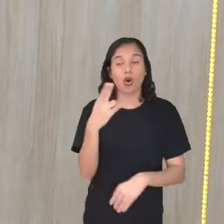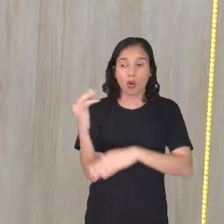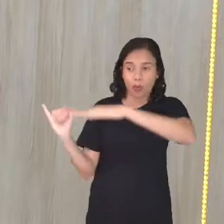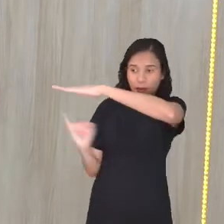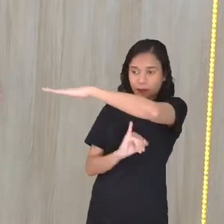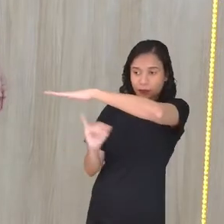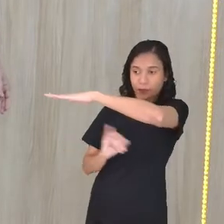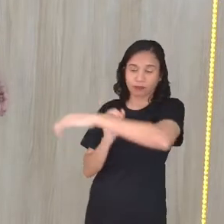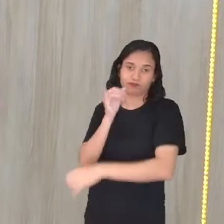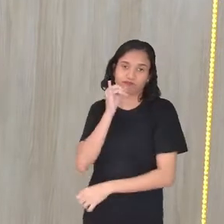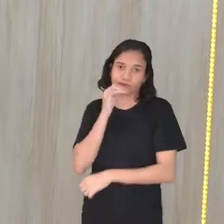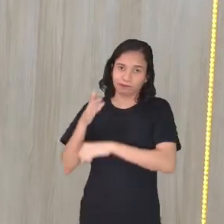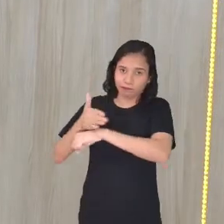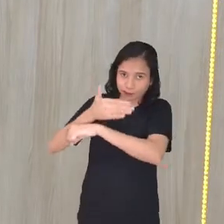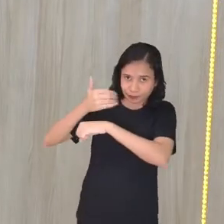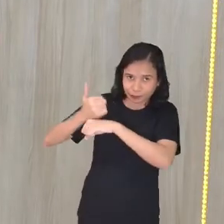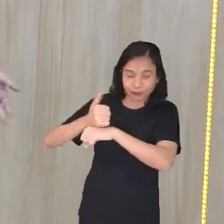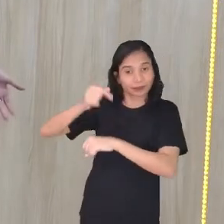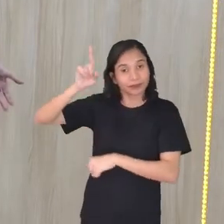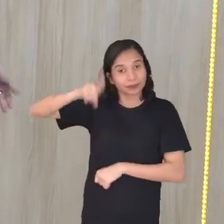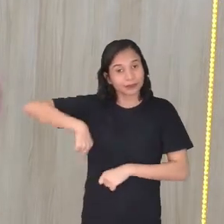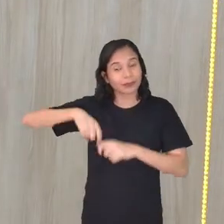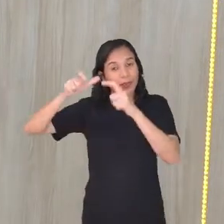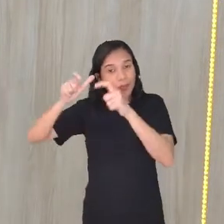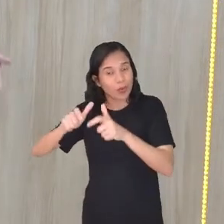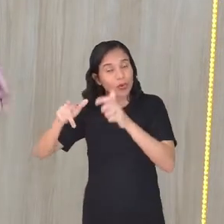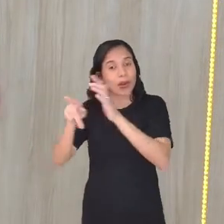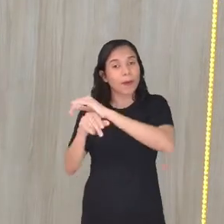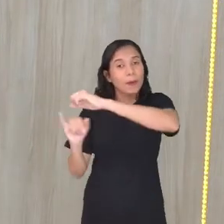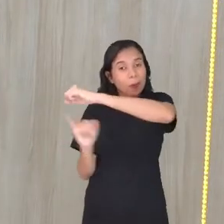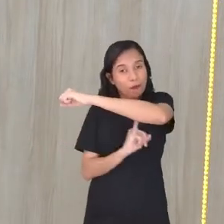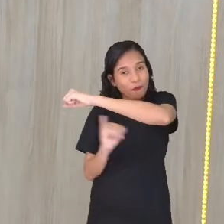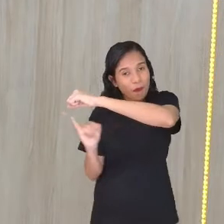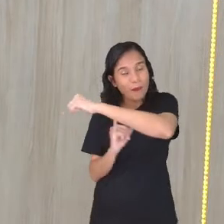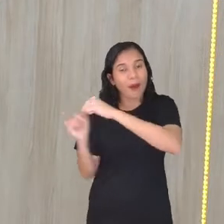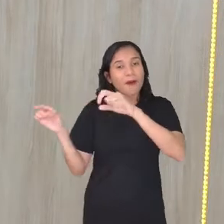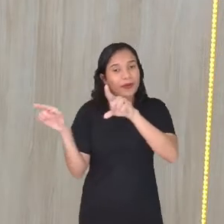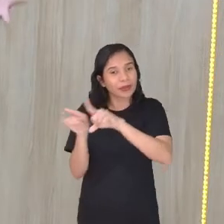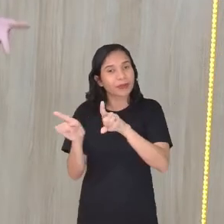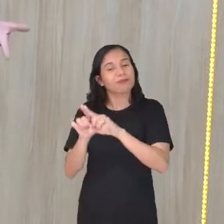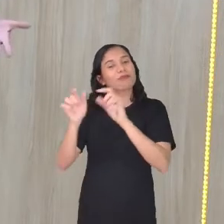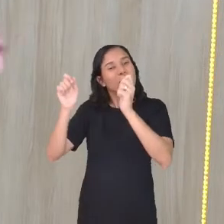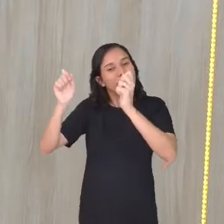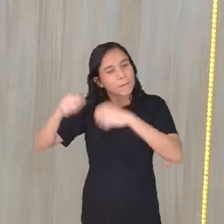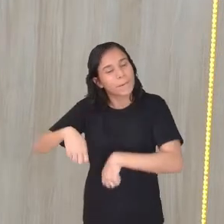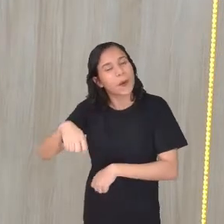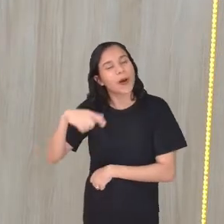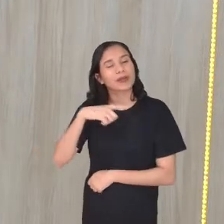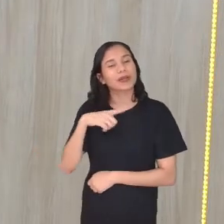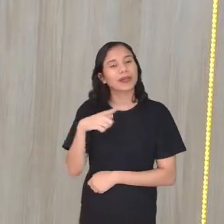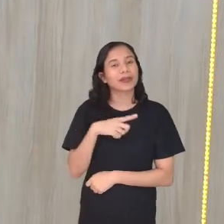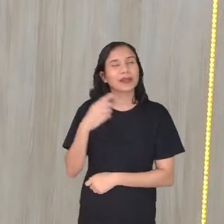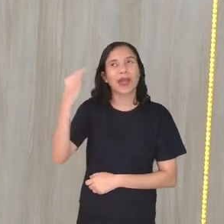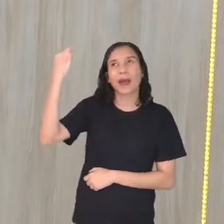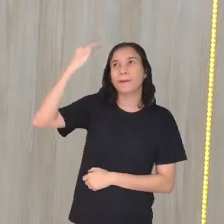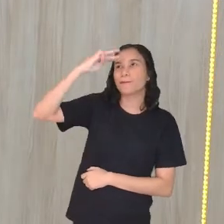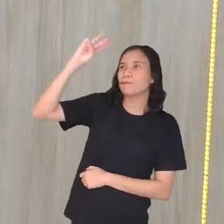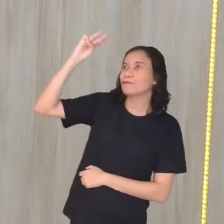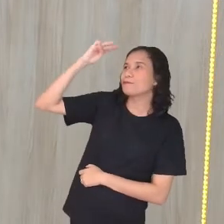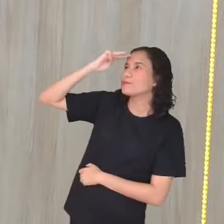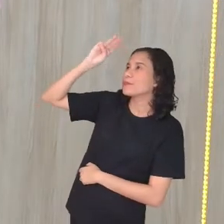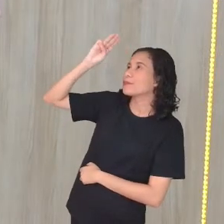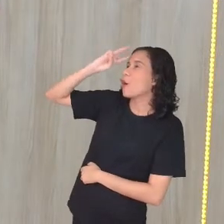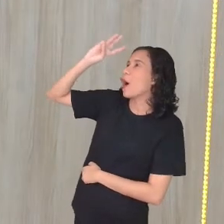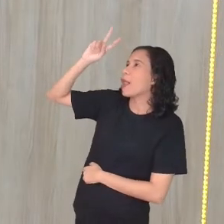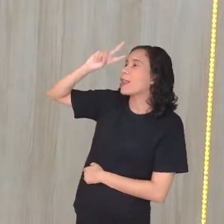como uma praça, por exemplo, né? Que é um ambiente mais informal e que também pode trazer essa memória, esse